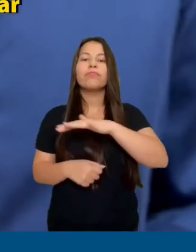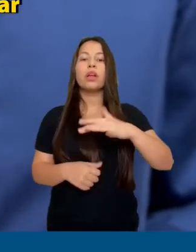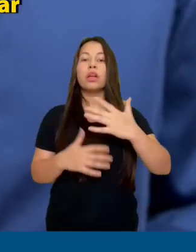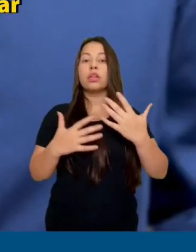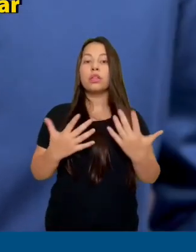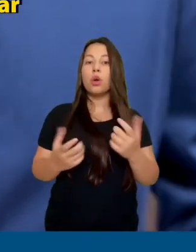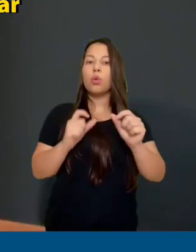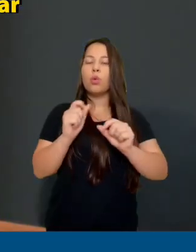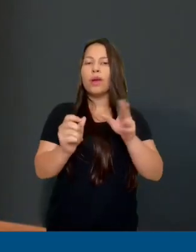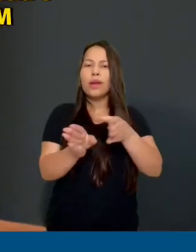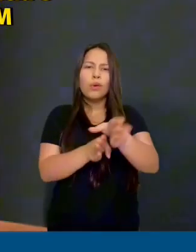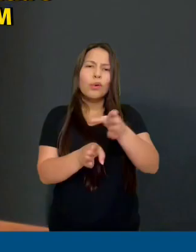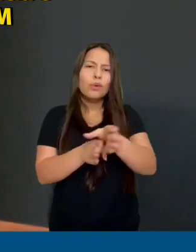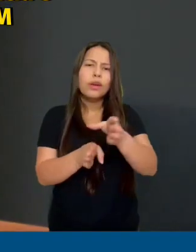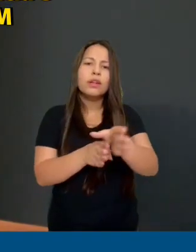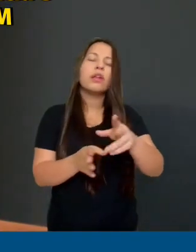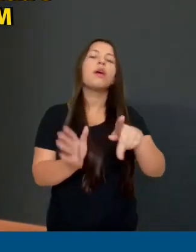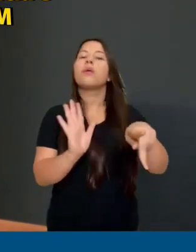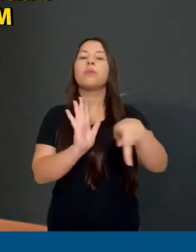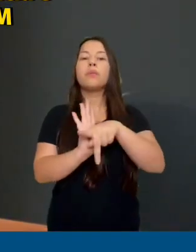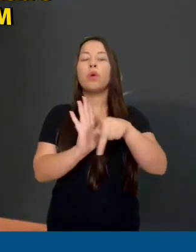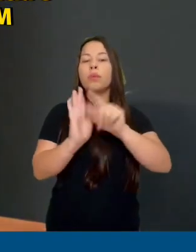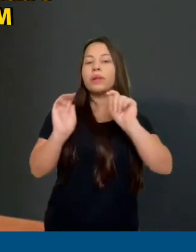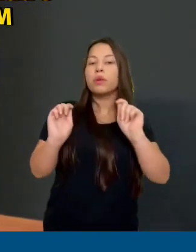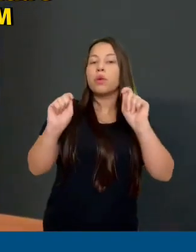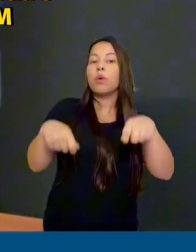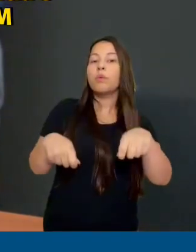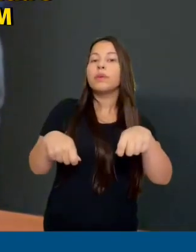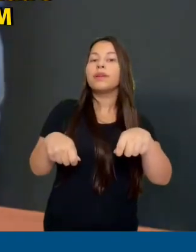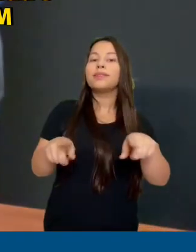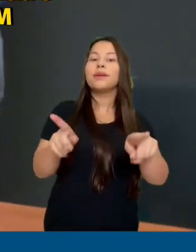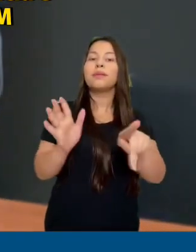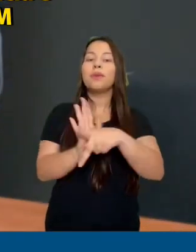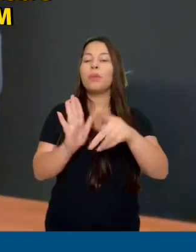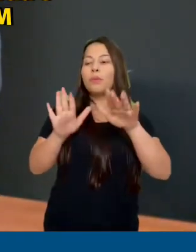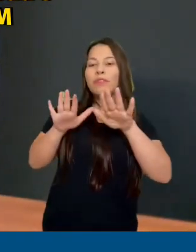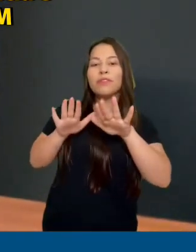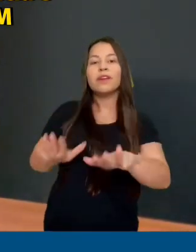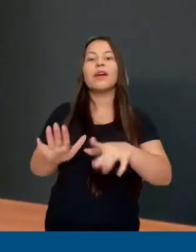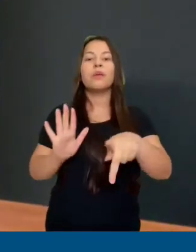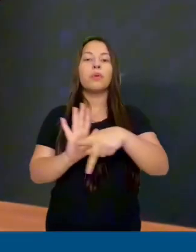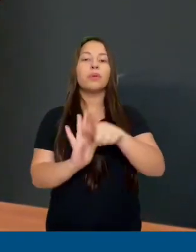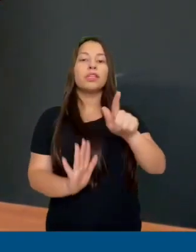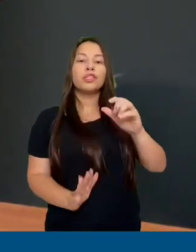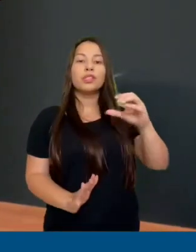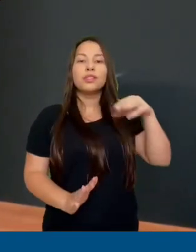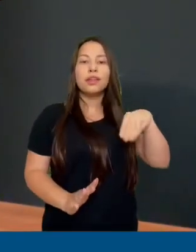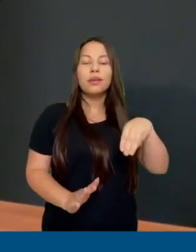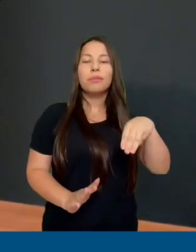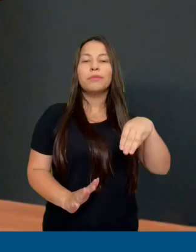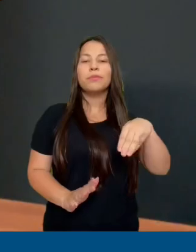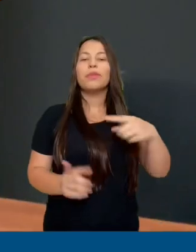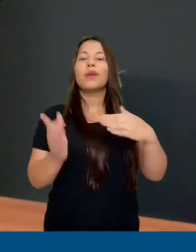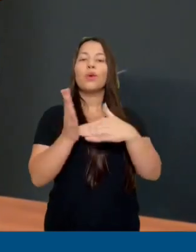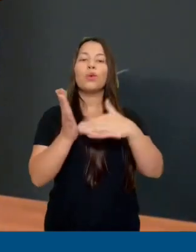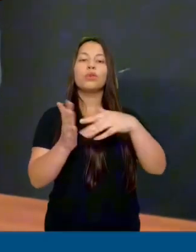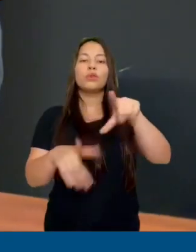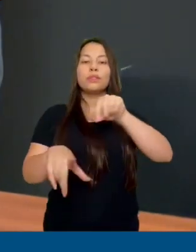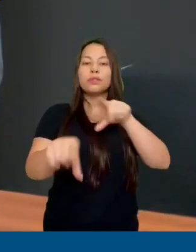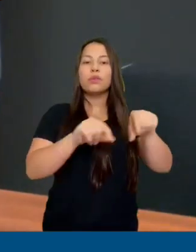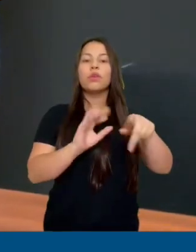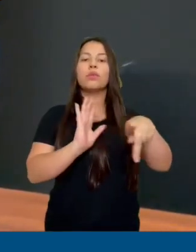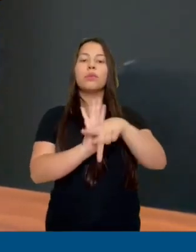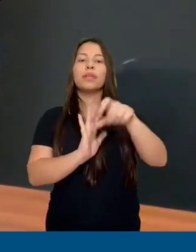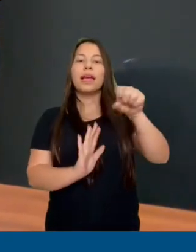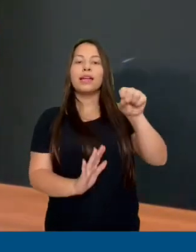No sentido de orientar daquilo que é competência e prerrogativa da GCM a partir das últimas decisões